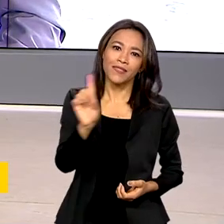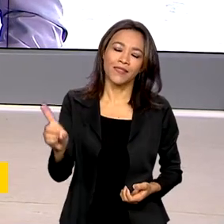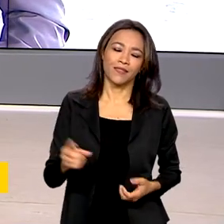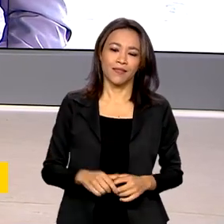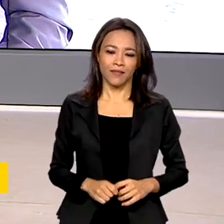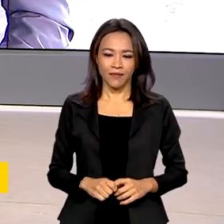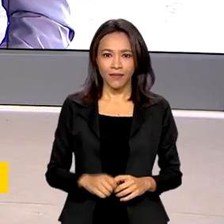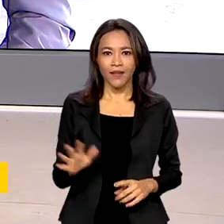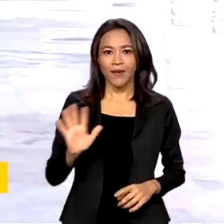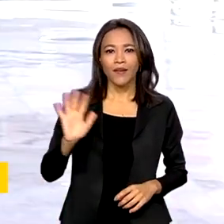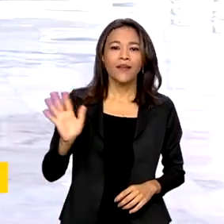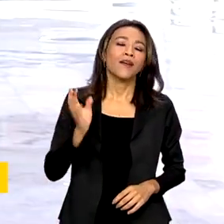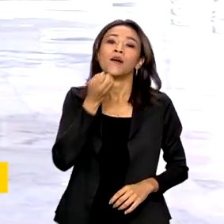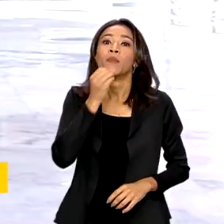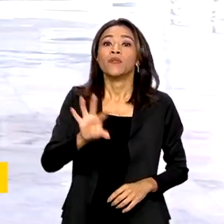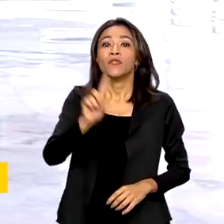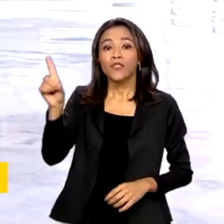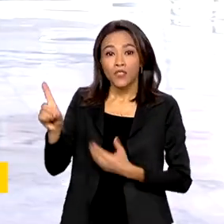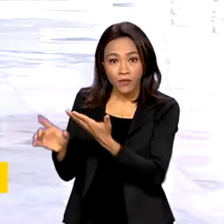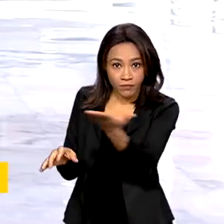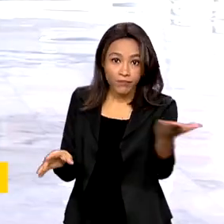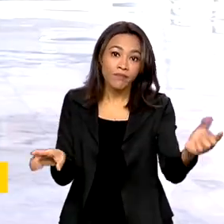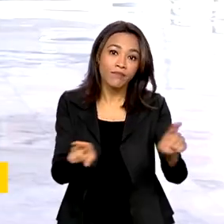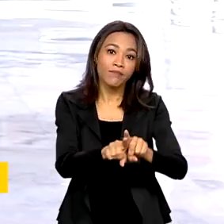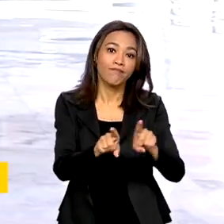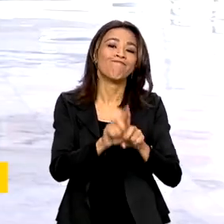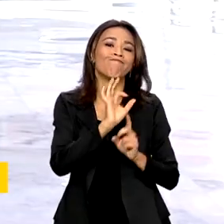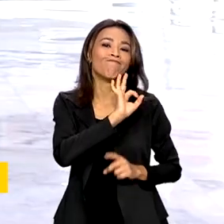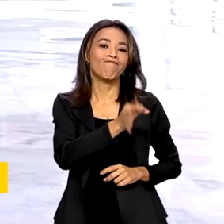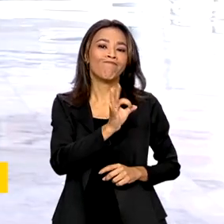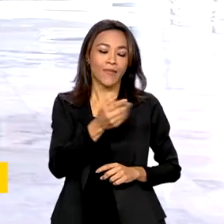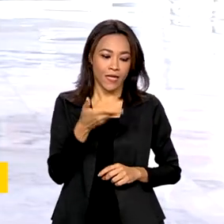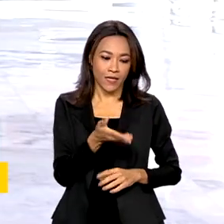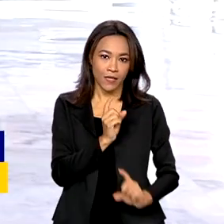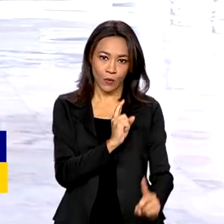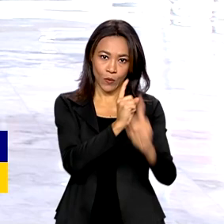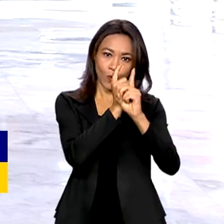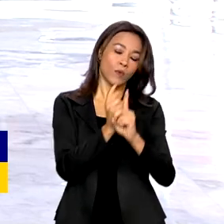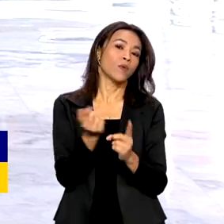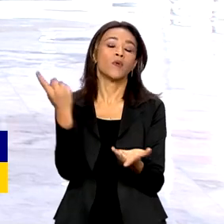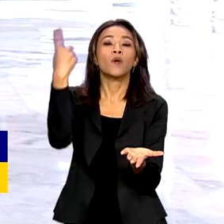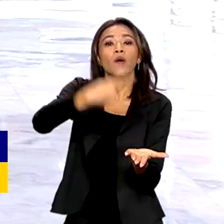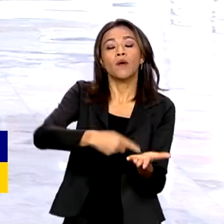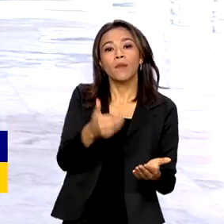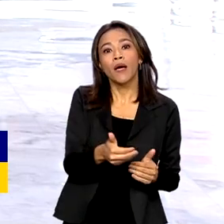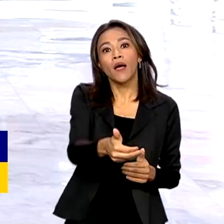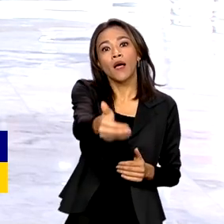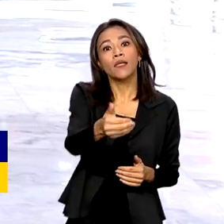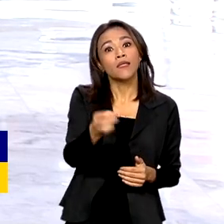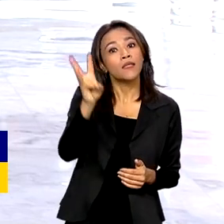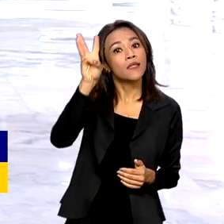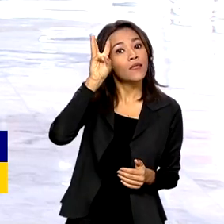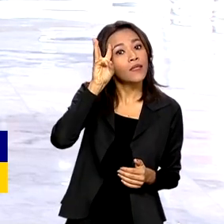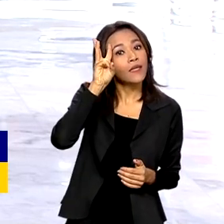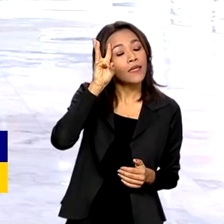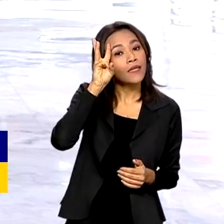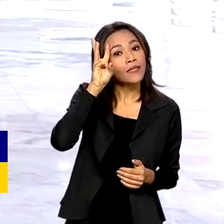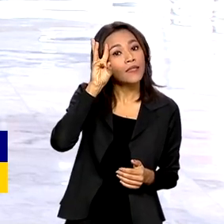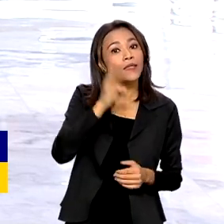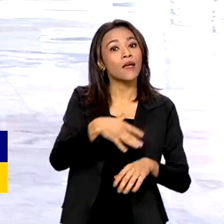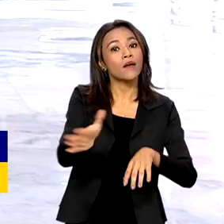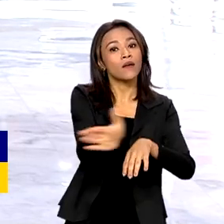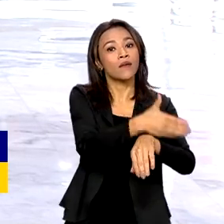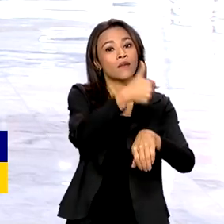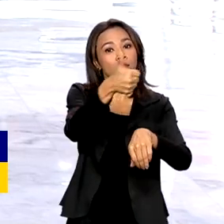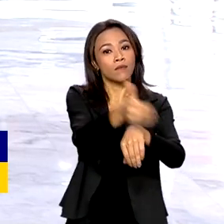Olá, Vanessa, bom dia para você, bom dia a todos. É isso mesmo, né? O encontro está marcado para esta terça-feira no Palácio do Itamaraty